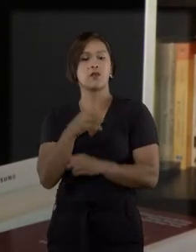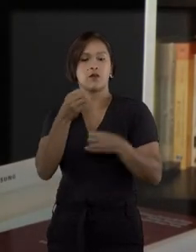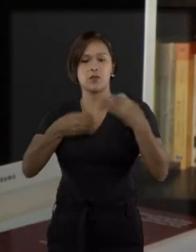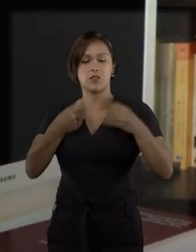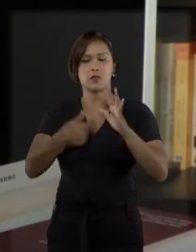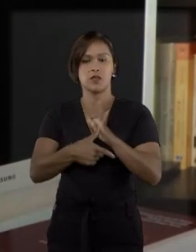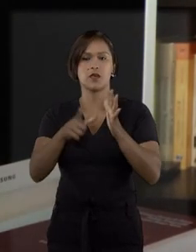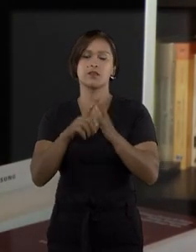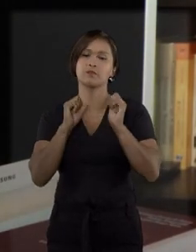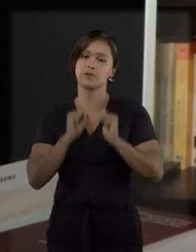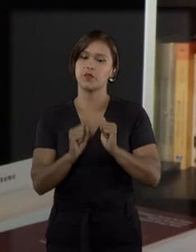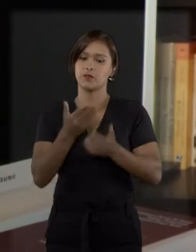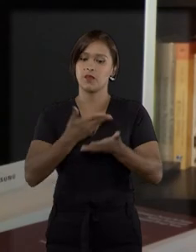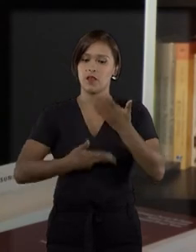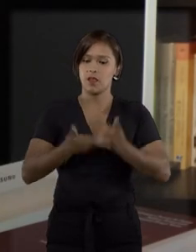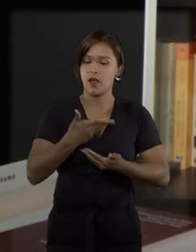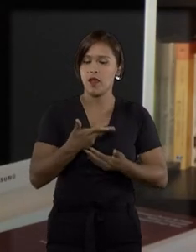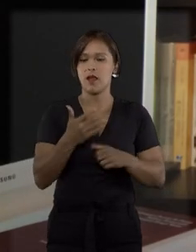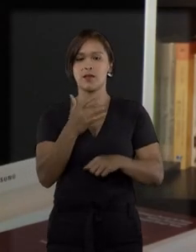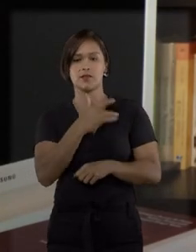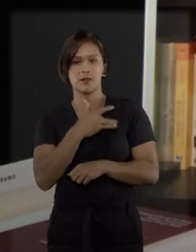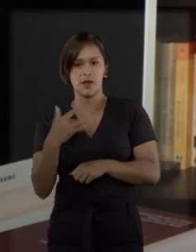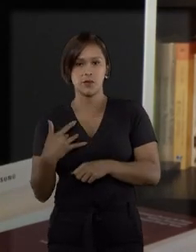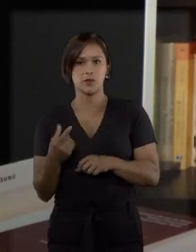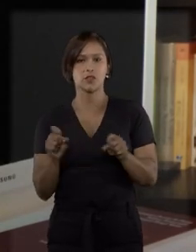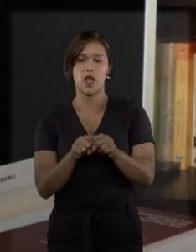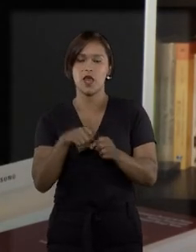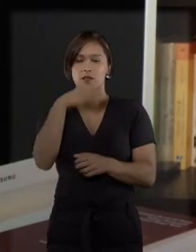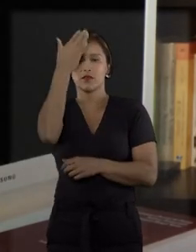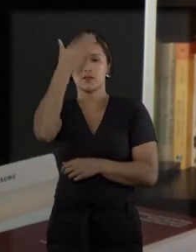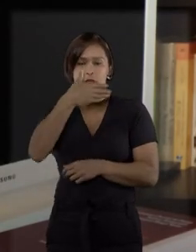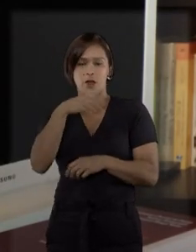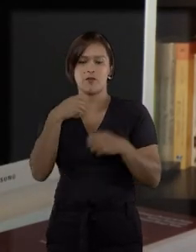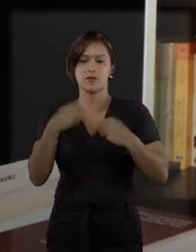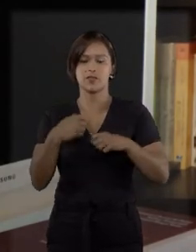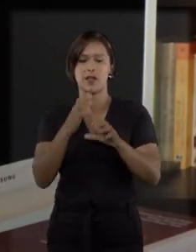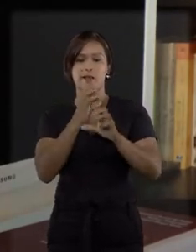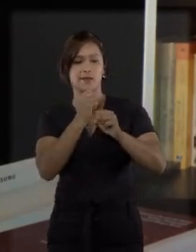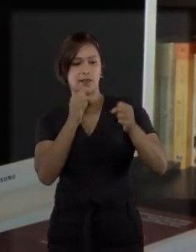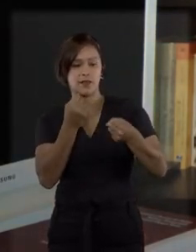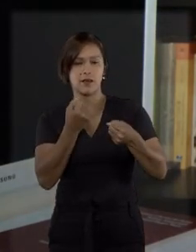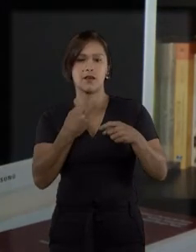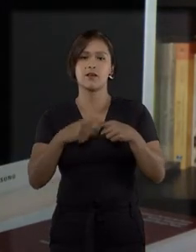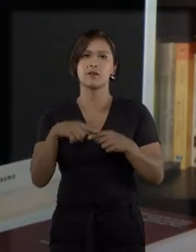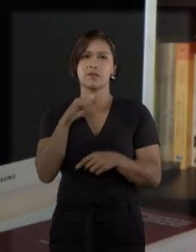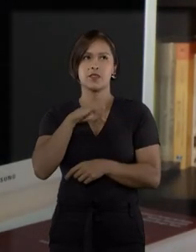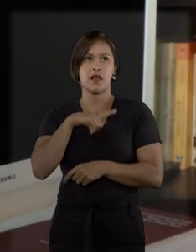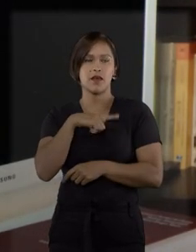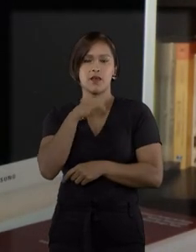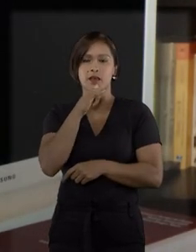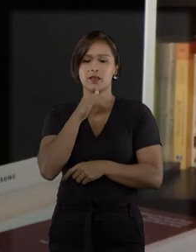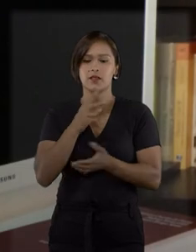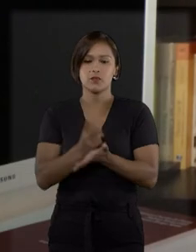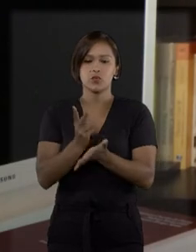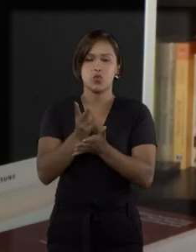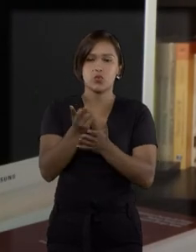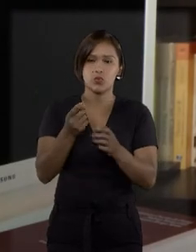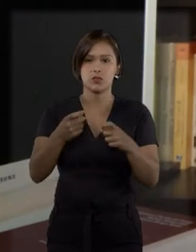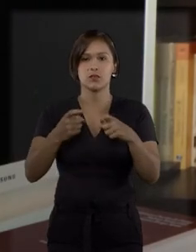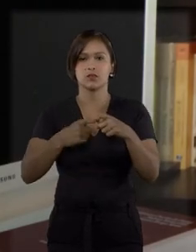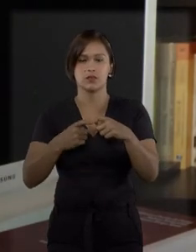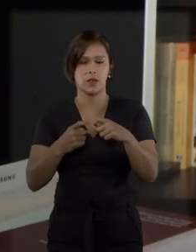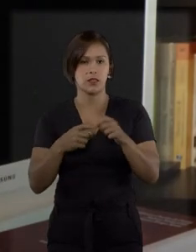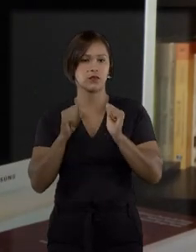relacionada a um tratamento médico, aí as provas seriam relacionadas à própria conduta do profissional médico que